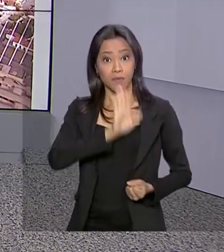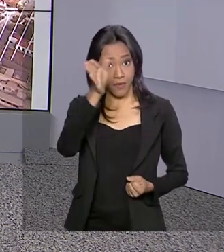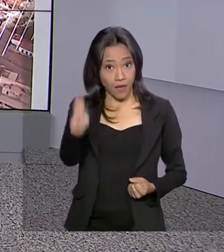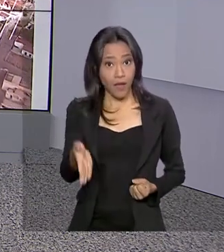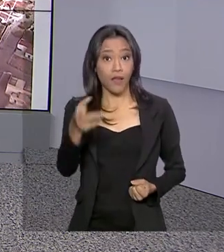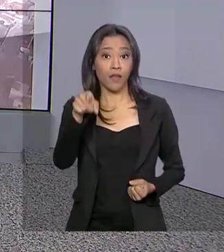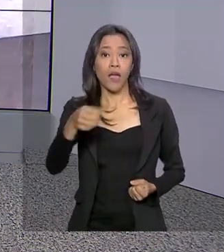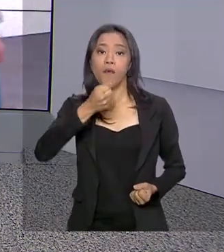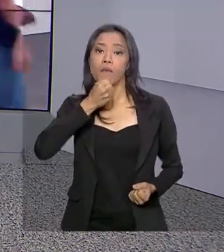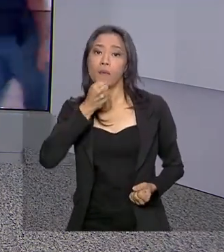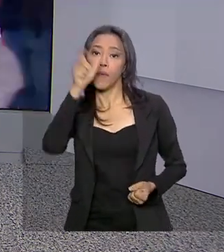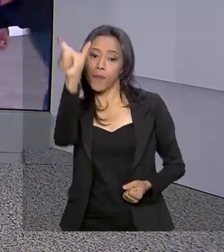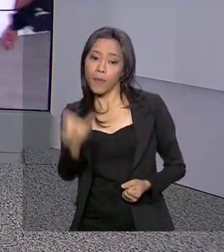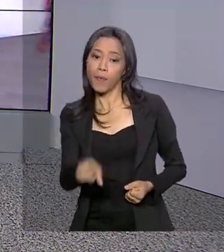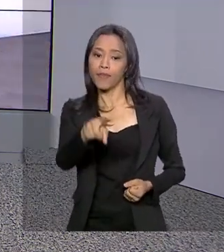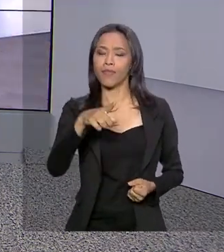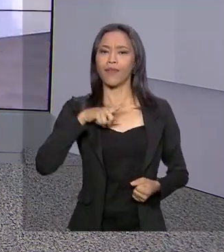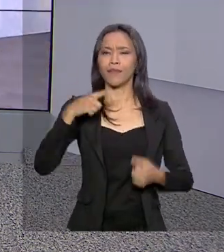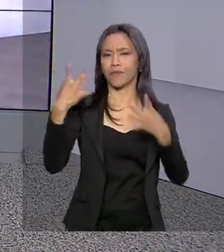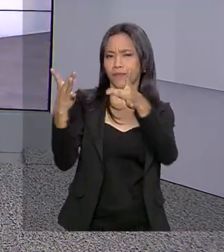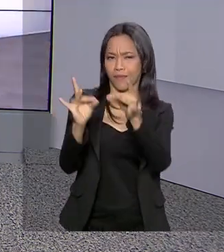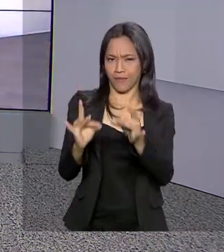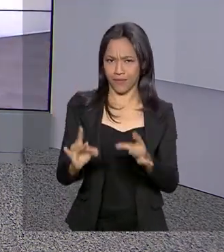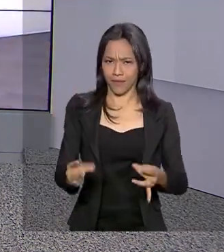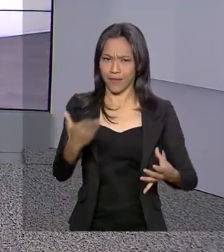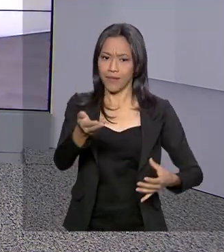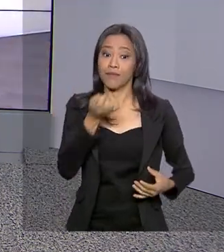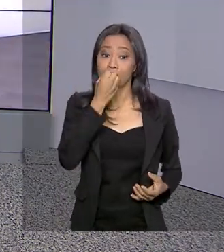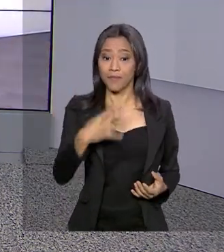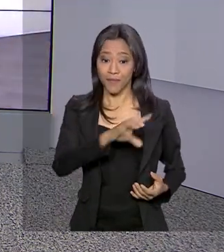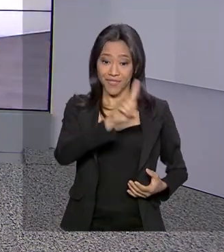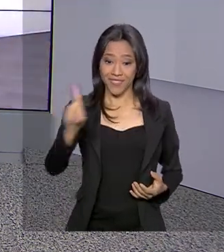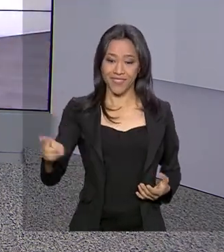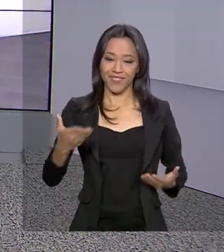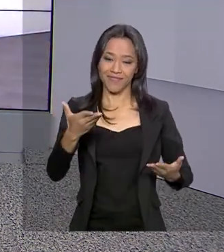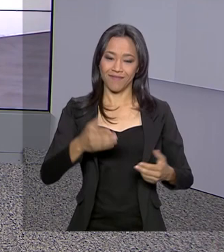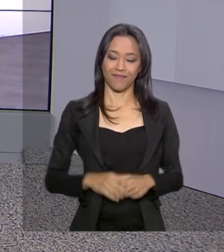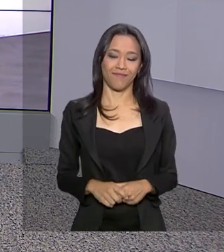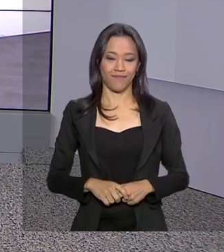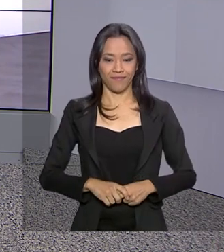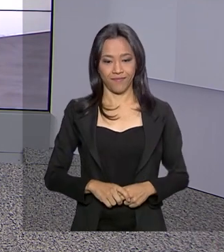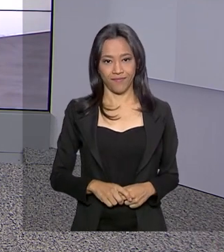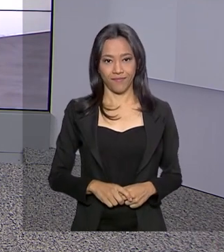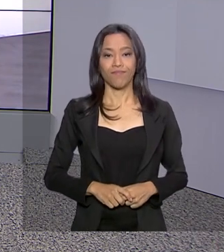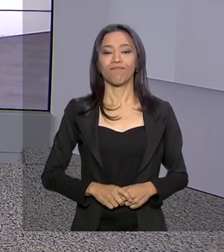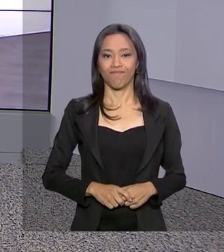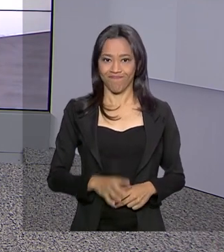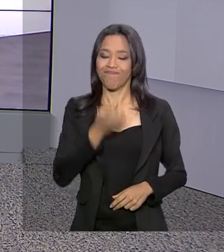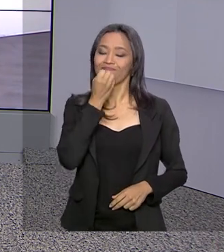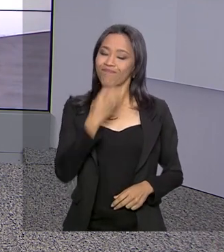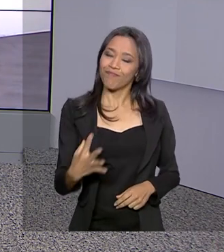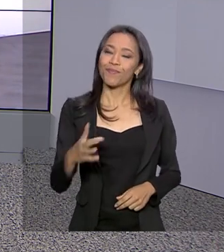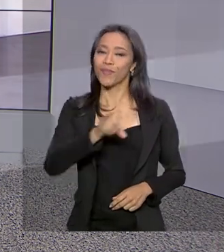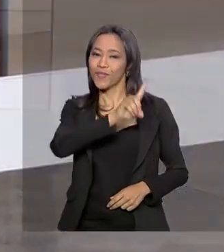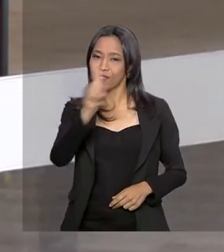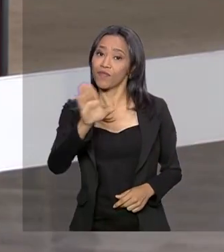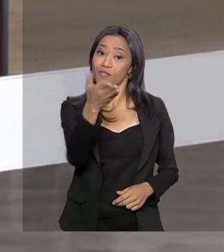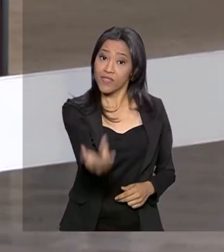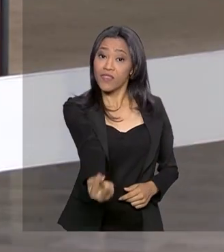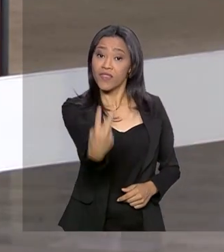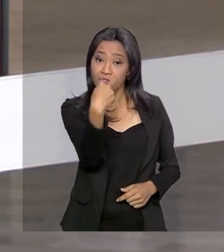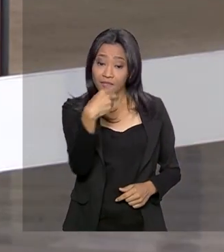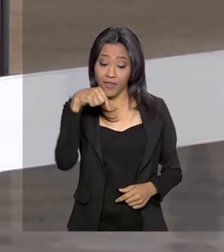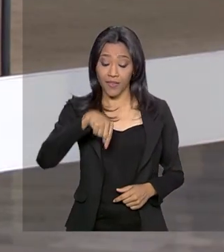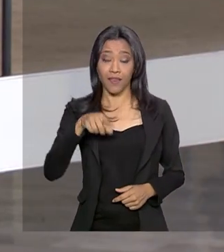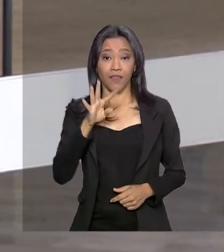repórter Luciana Colares de Holanda tem os detalhes para a gente. Bom dia, Lu! Bom dia para você, Mara. Bom dia para você que acompanha